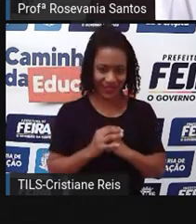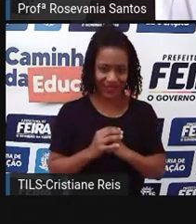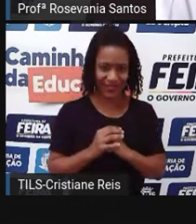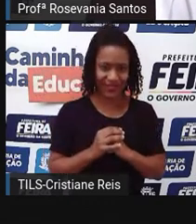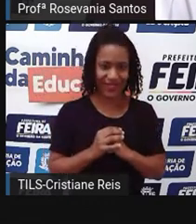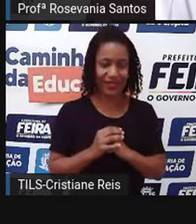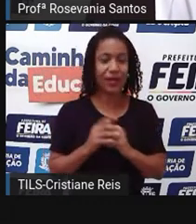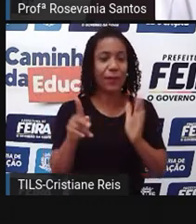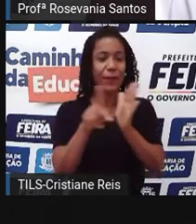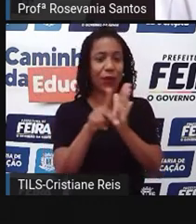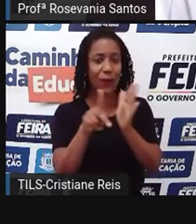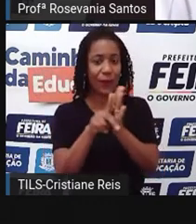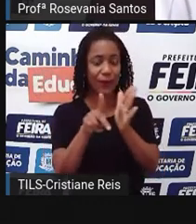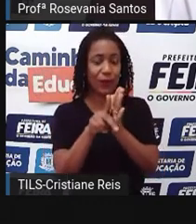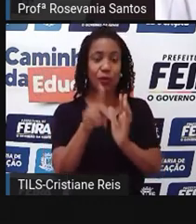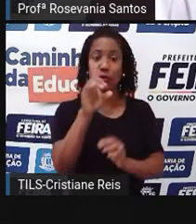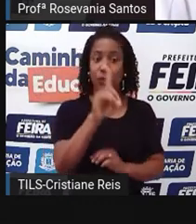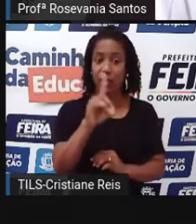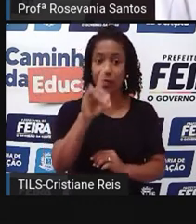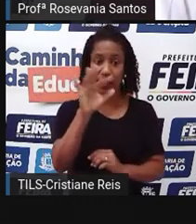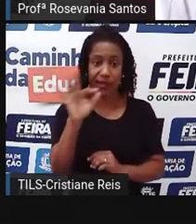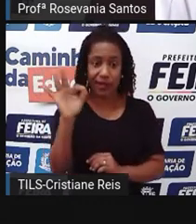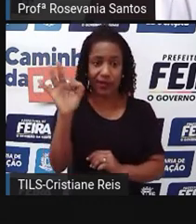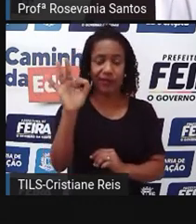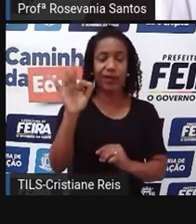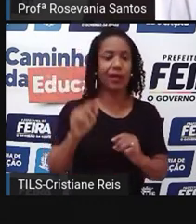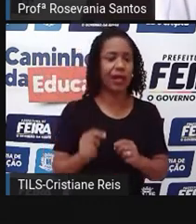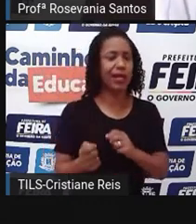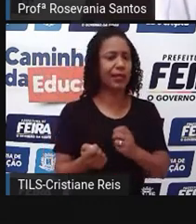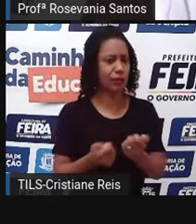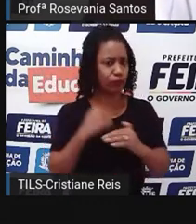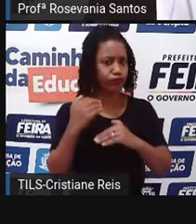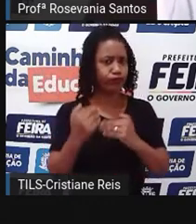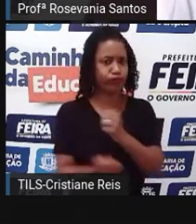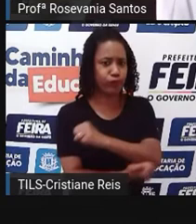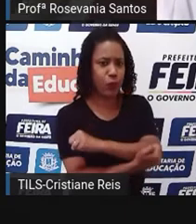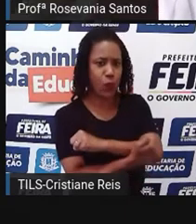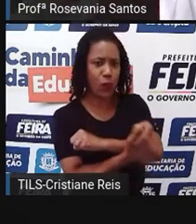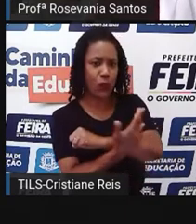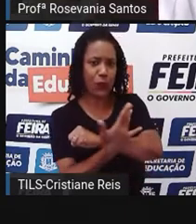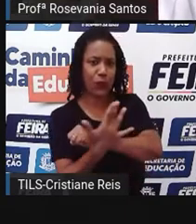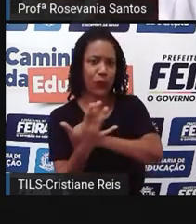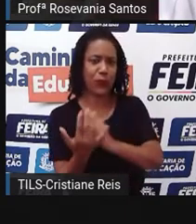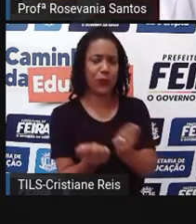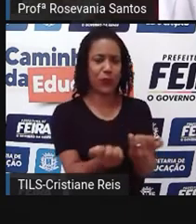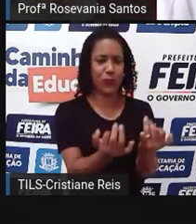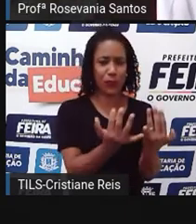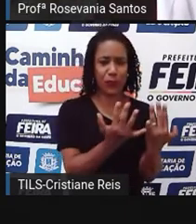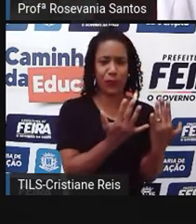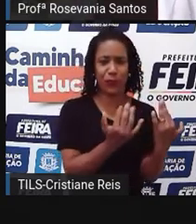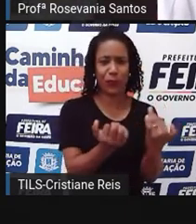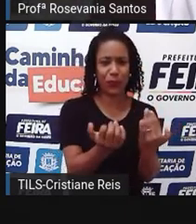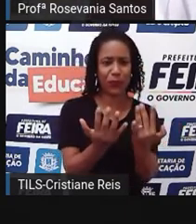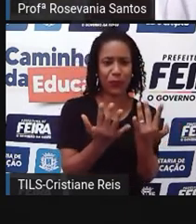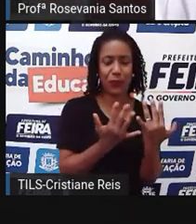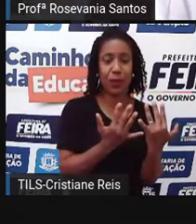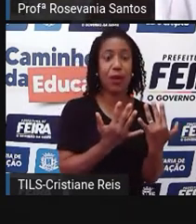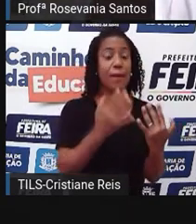Federal. Então, é a região marcada pelo desenvolvimento agrícola, principalmente ligada para a criação de